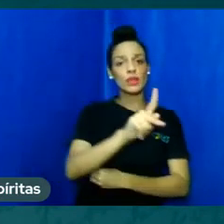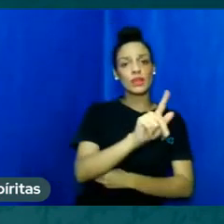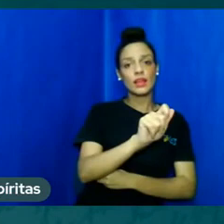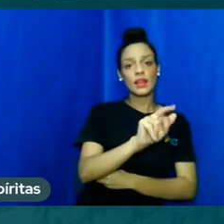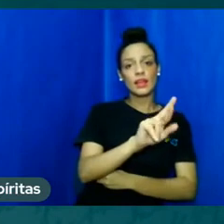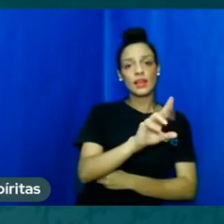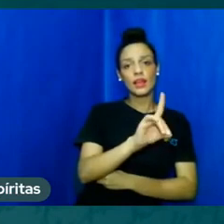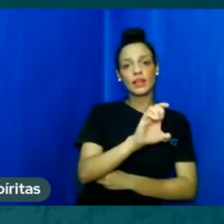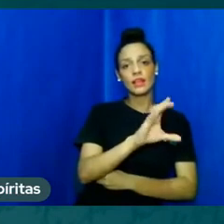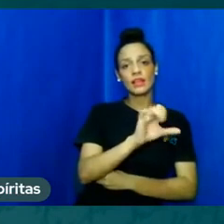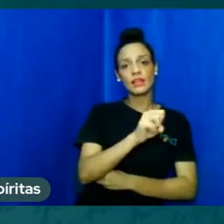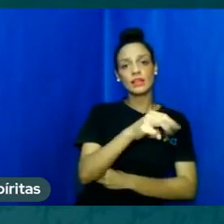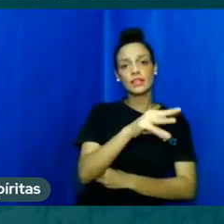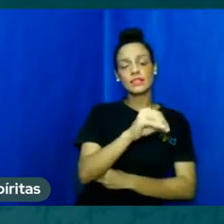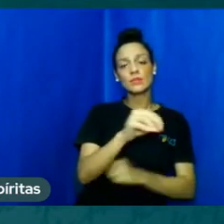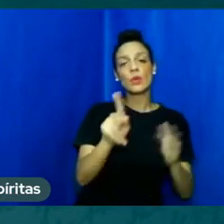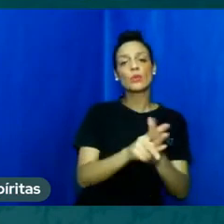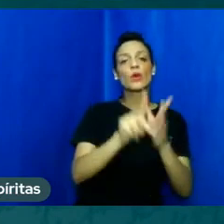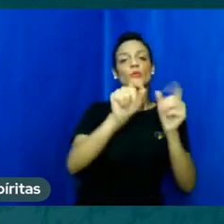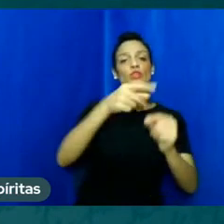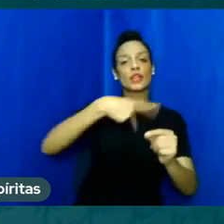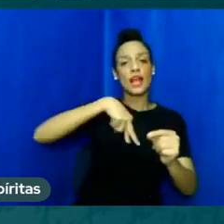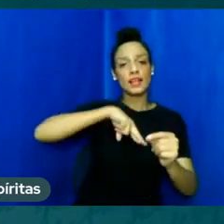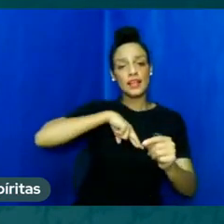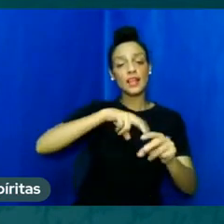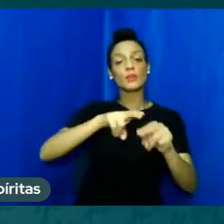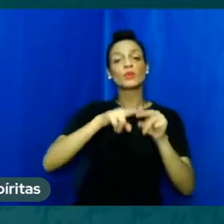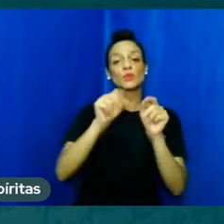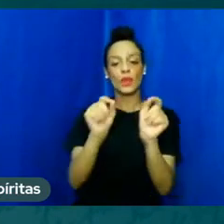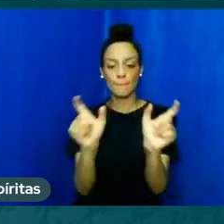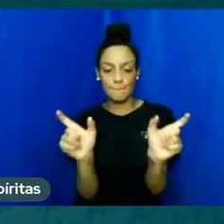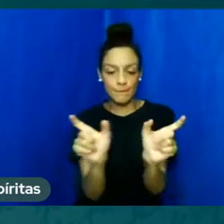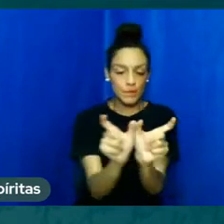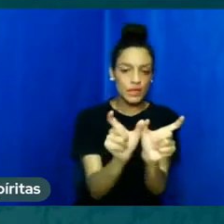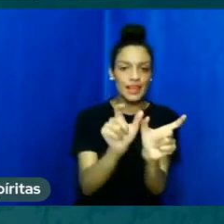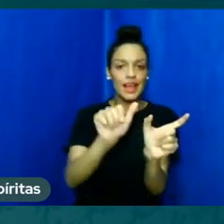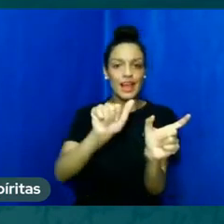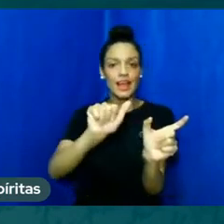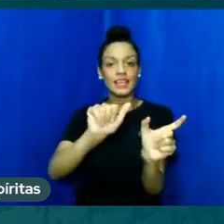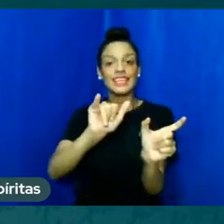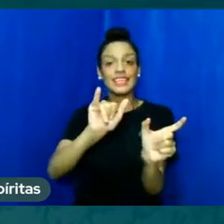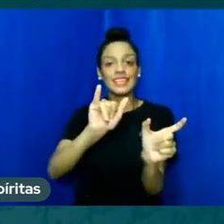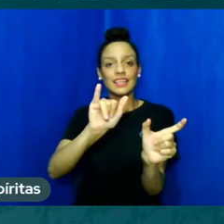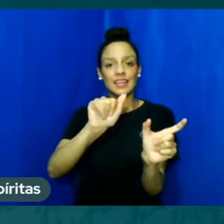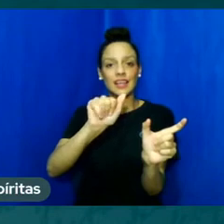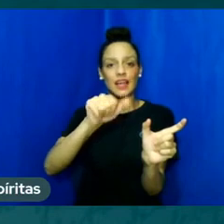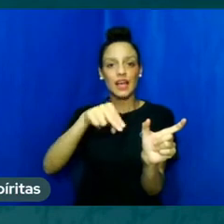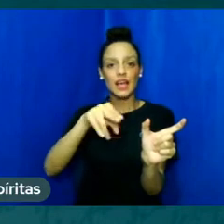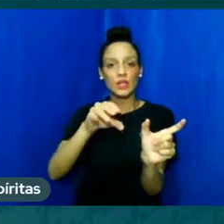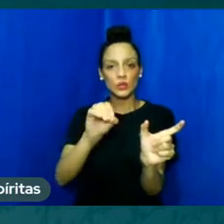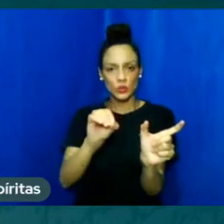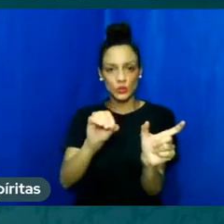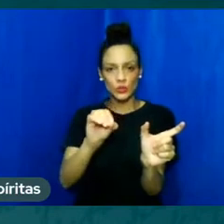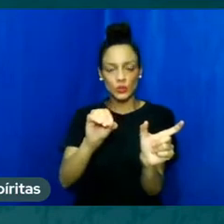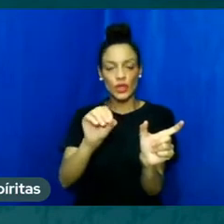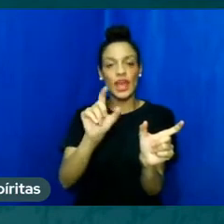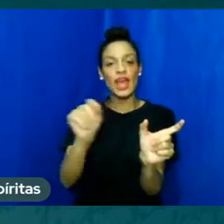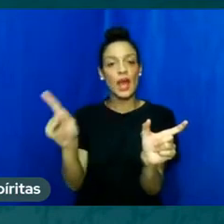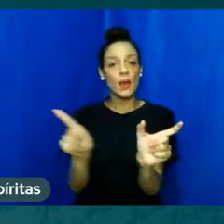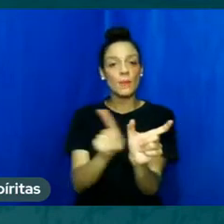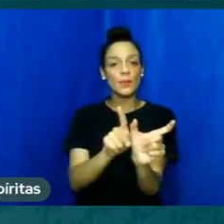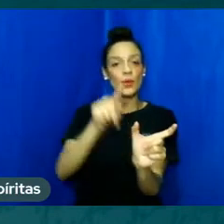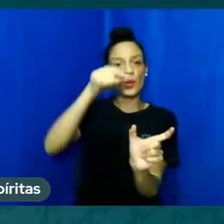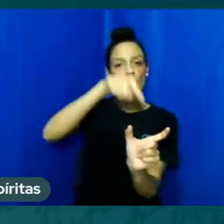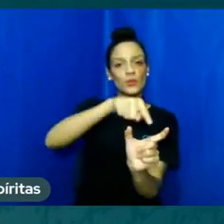iano o sufixo iano significa segundo o radical não é próprio do radical